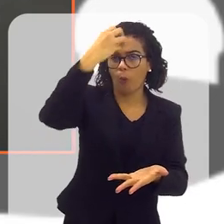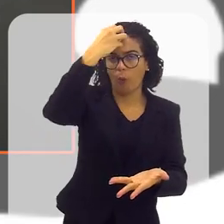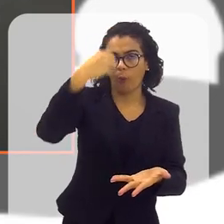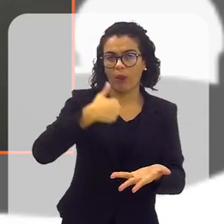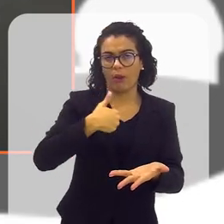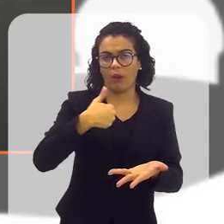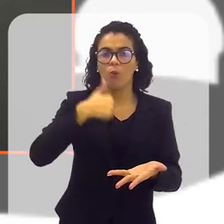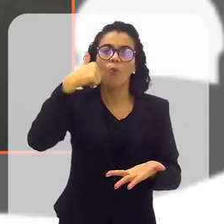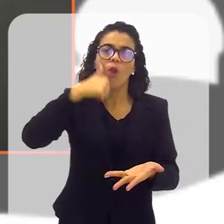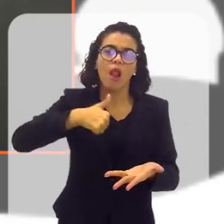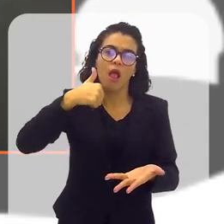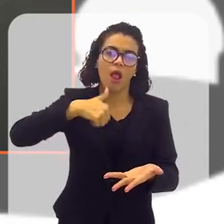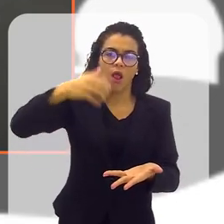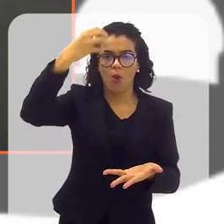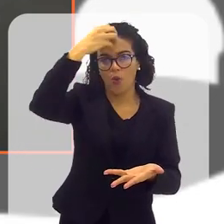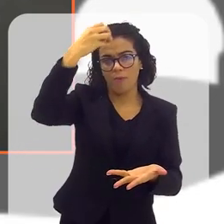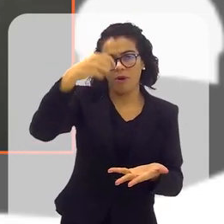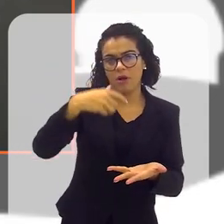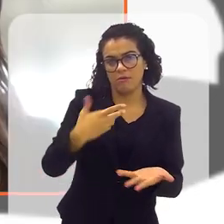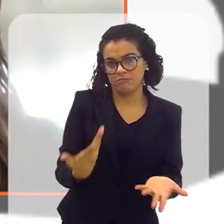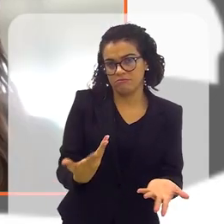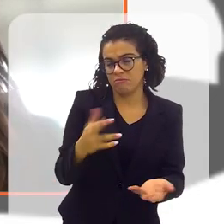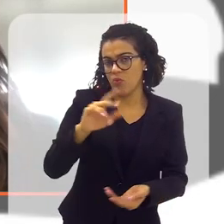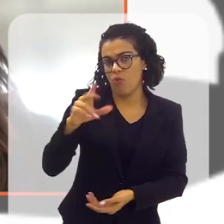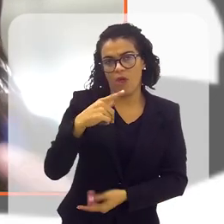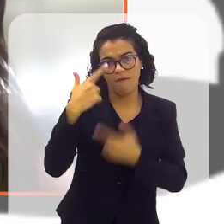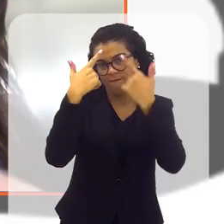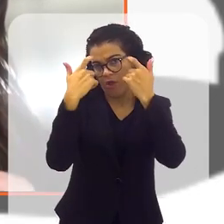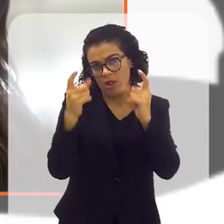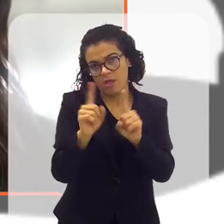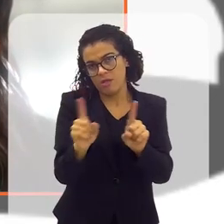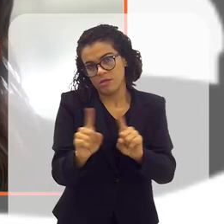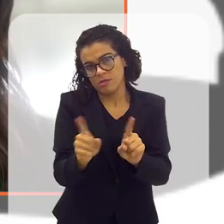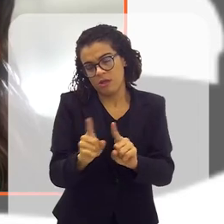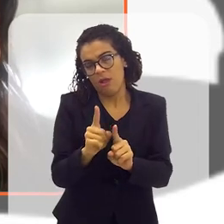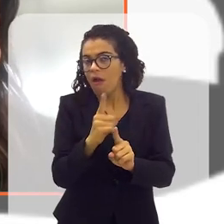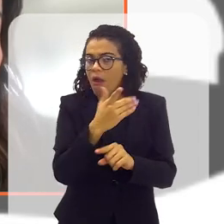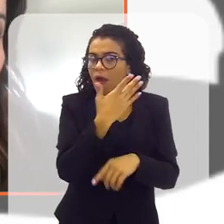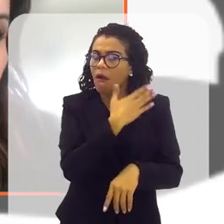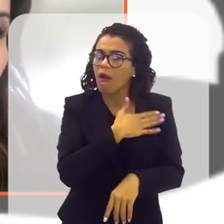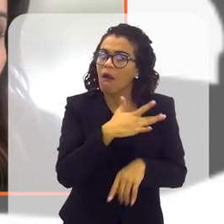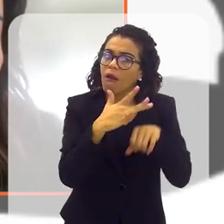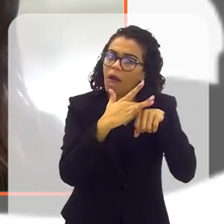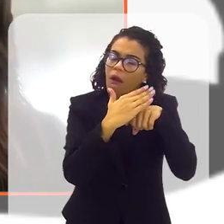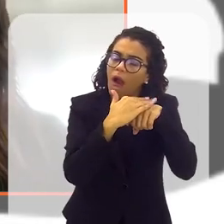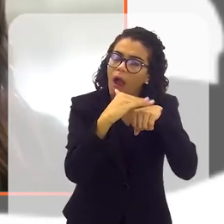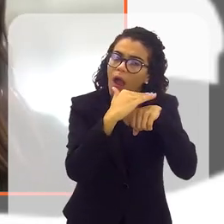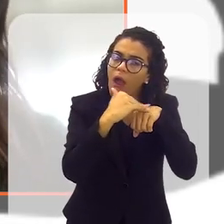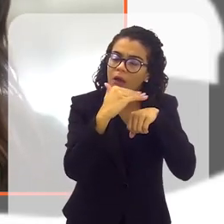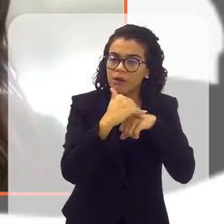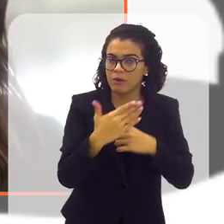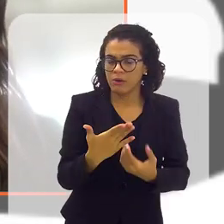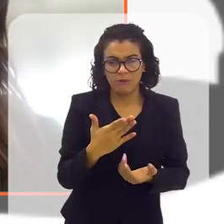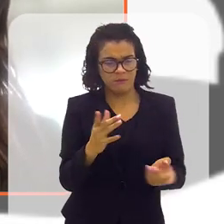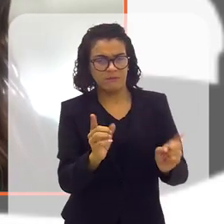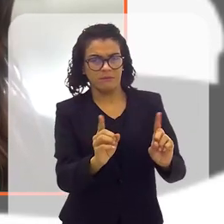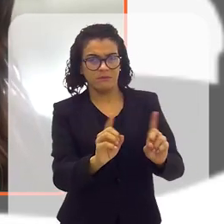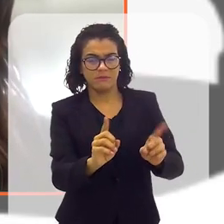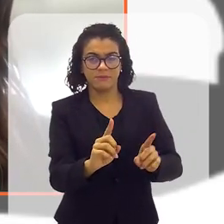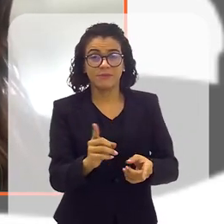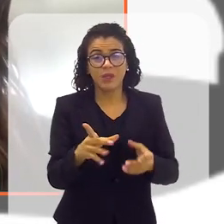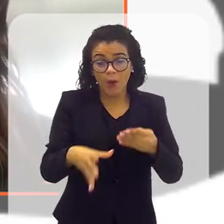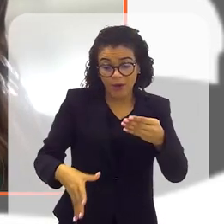E isso, então, não é uma violência. E o mais triste que eu vejo, desculpa, Telo, te perguntando,